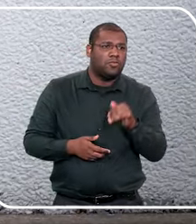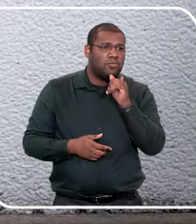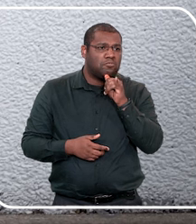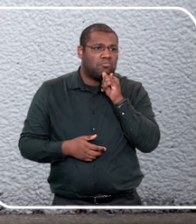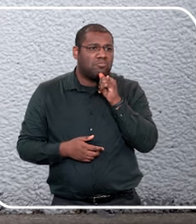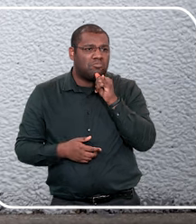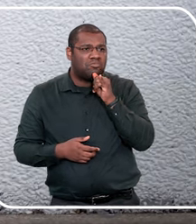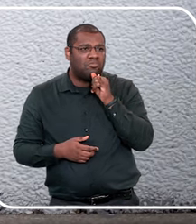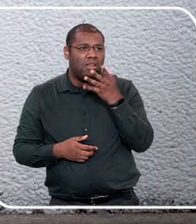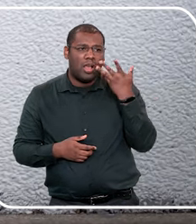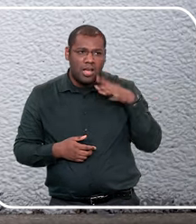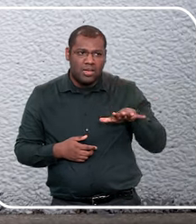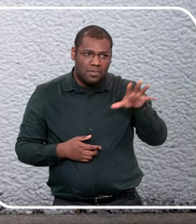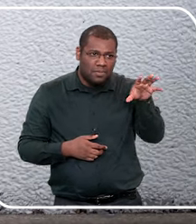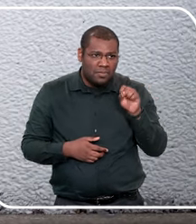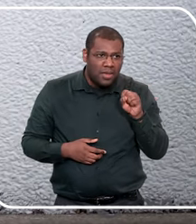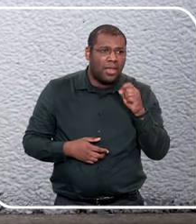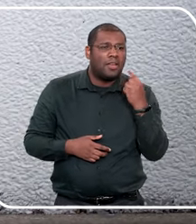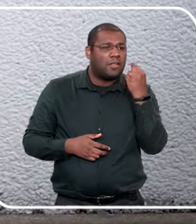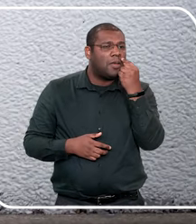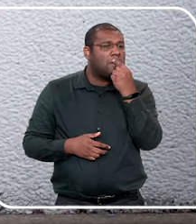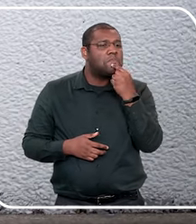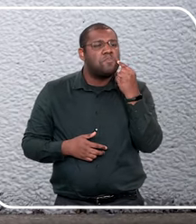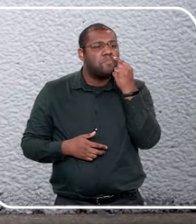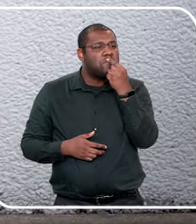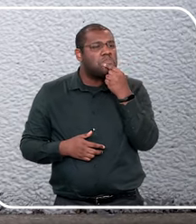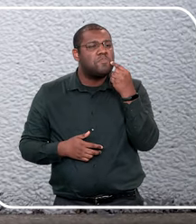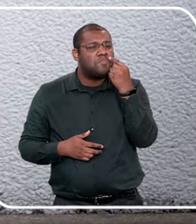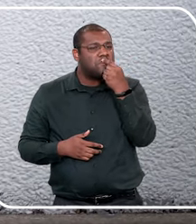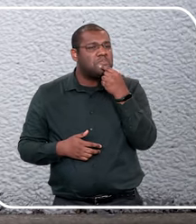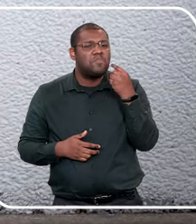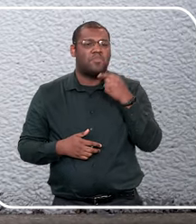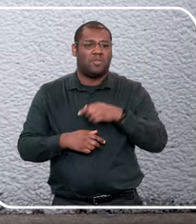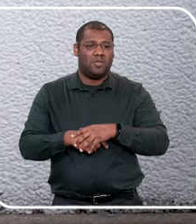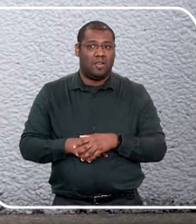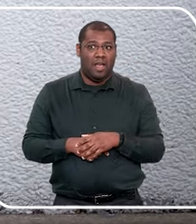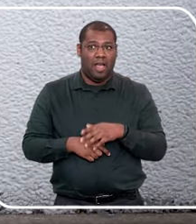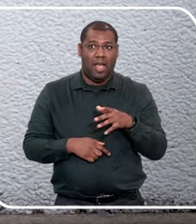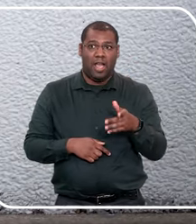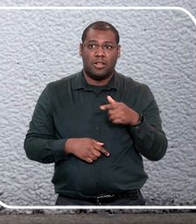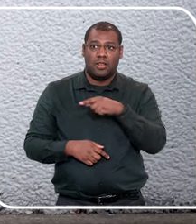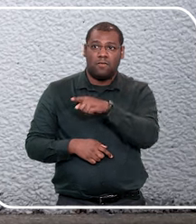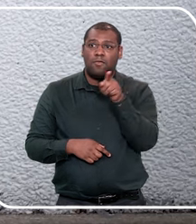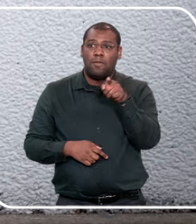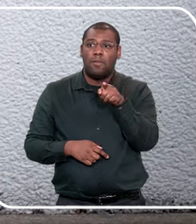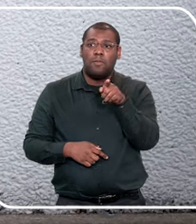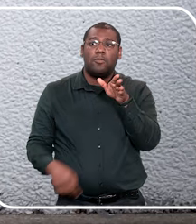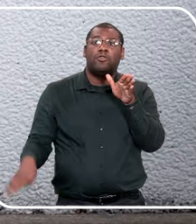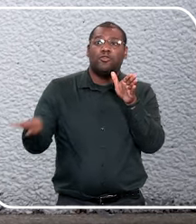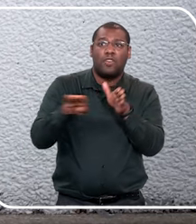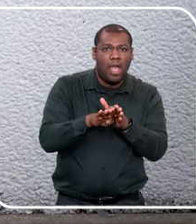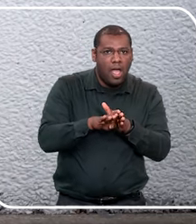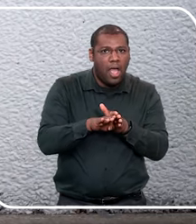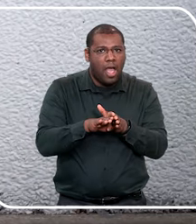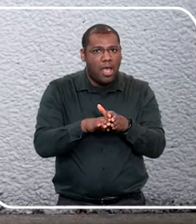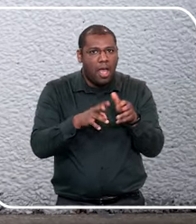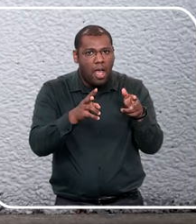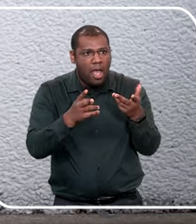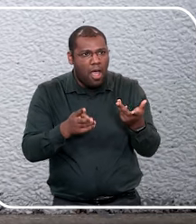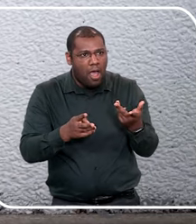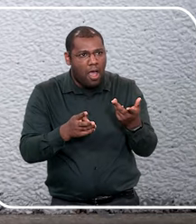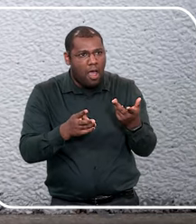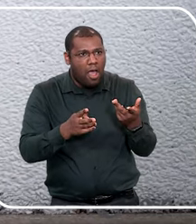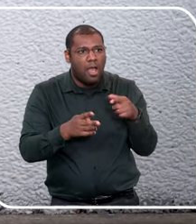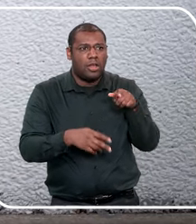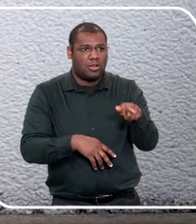coisa que ela acha que é errado mesmo, né, pegou um batom, pegou um batom no seu armário, tá ali quietinha pra passar, e você chega, ela dá aquele susto assim,